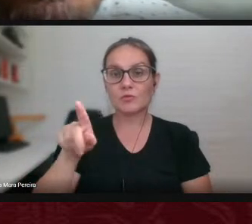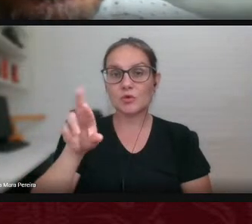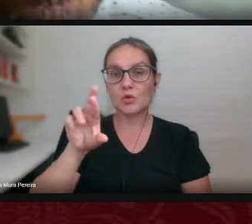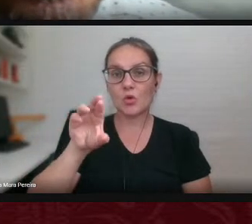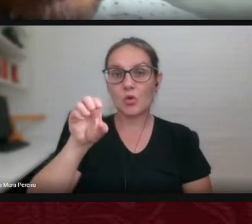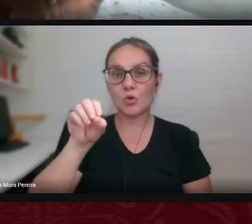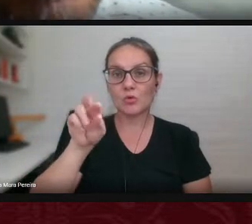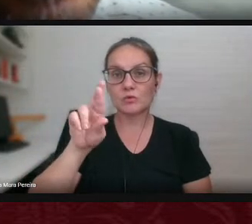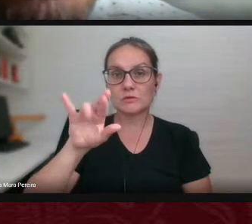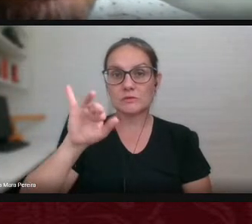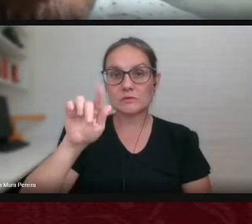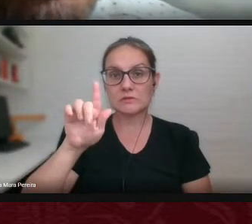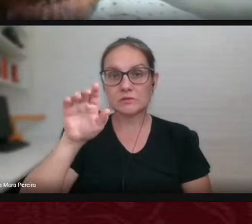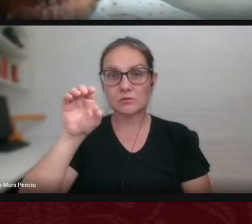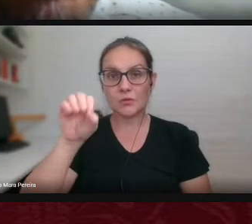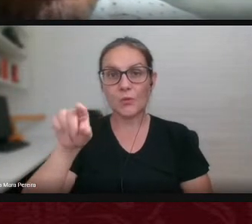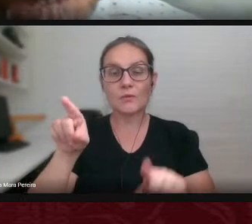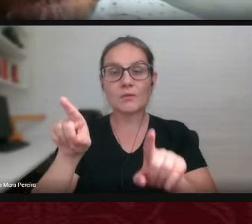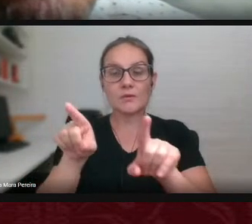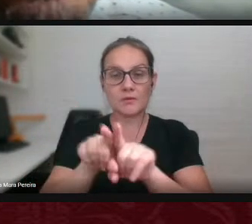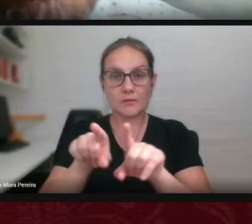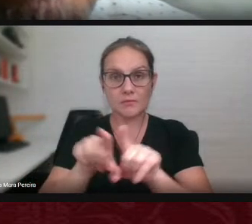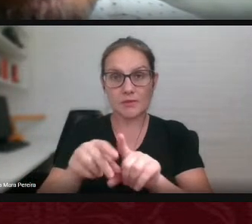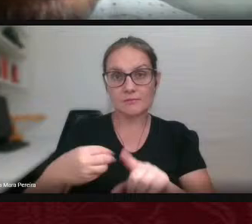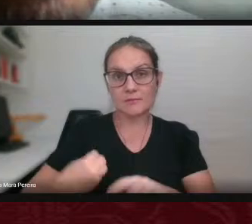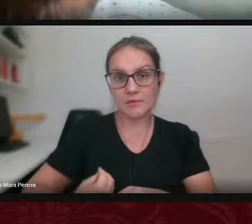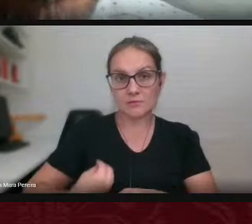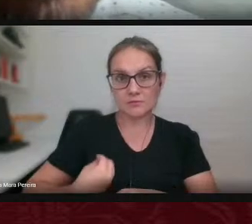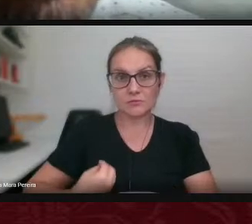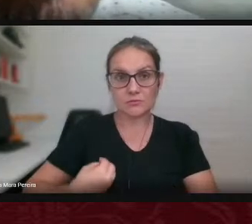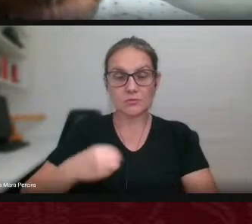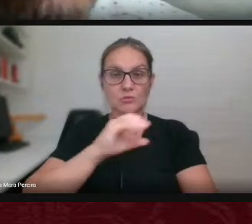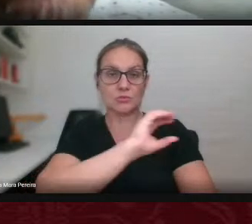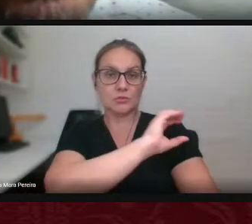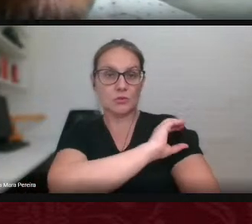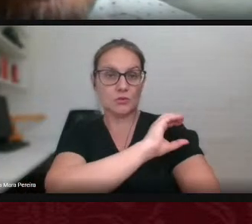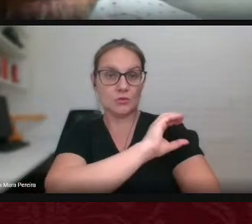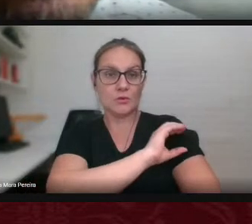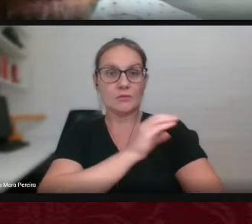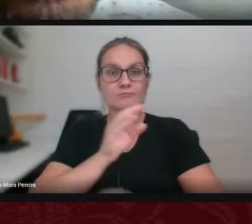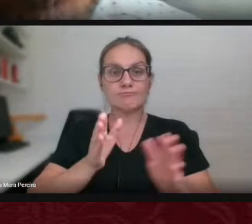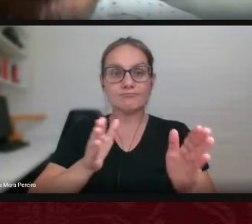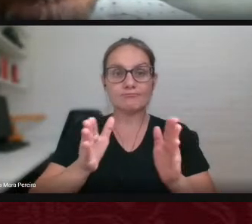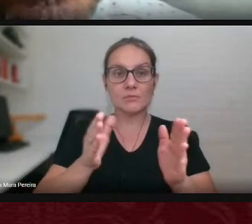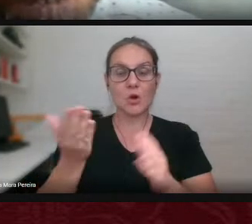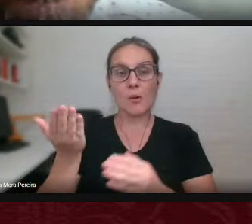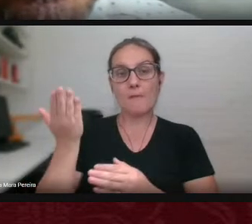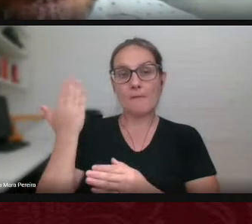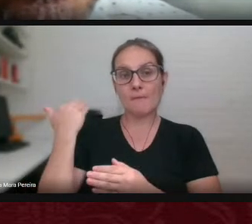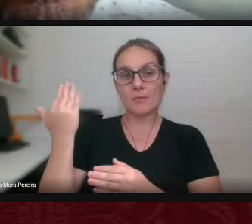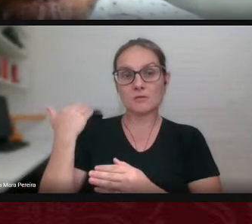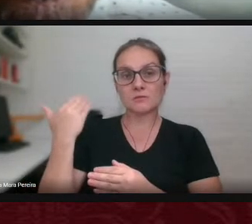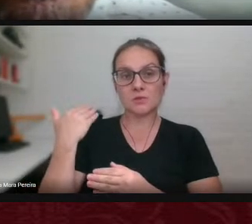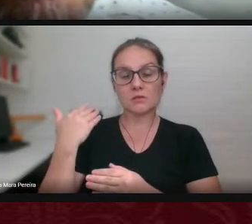que também participou da coordenação no período anterior que também